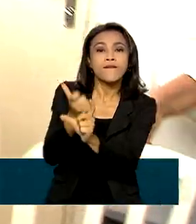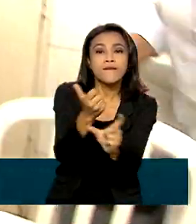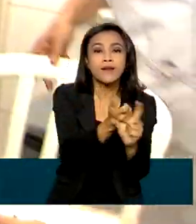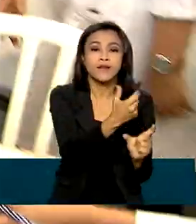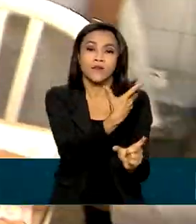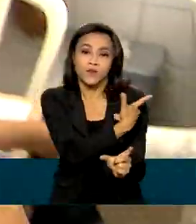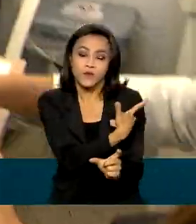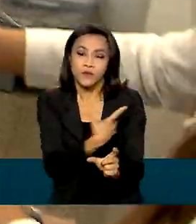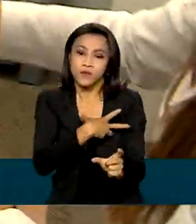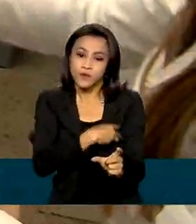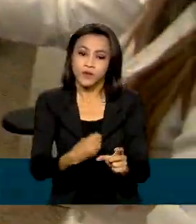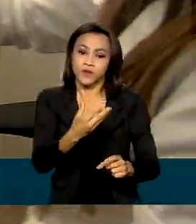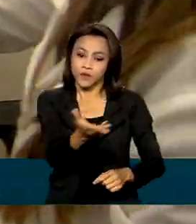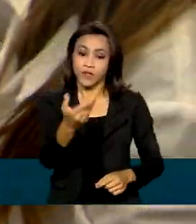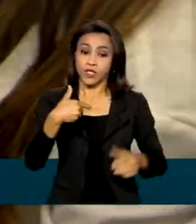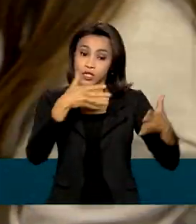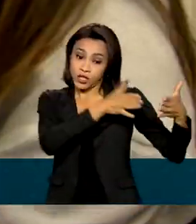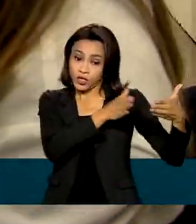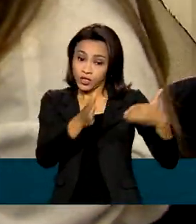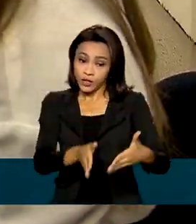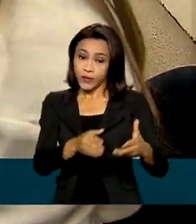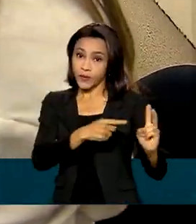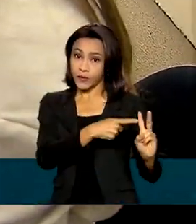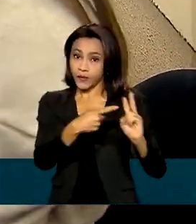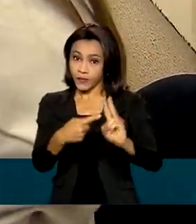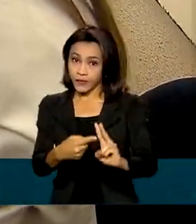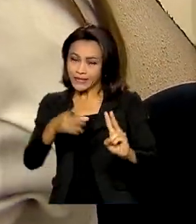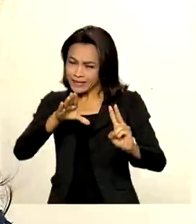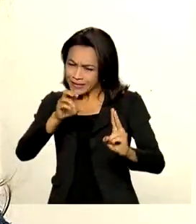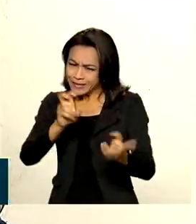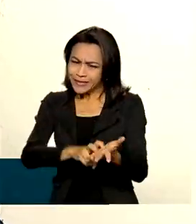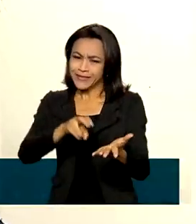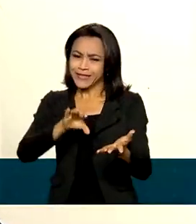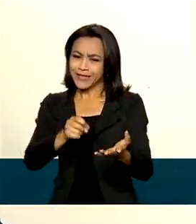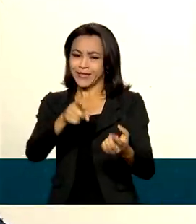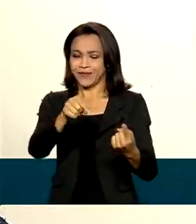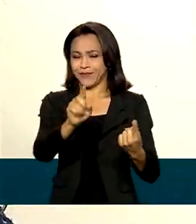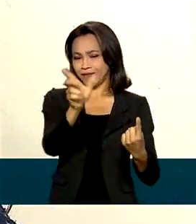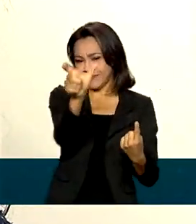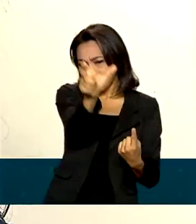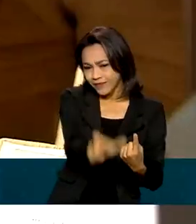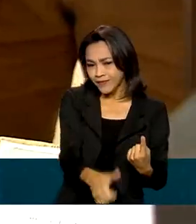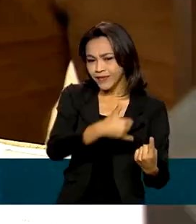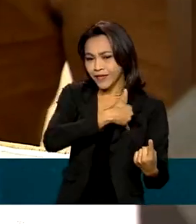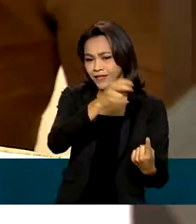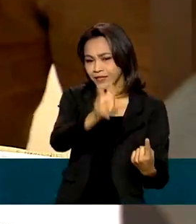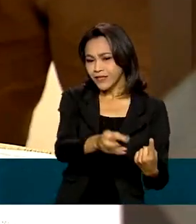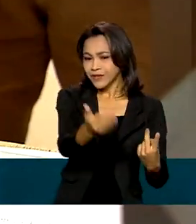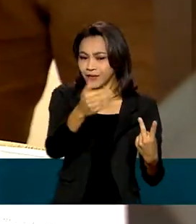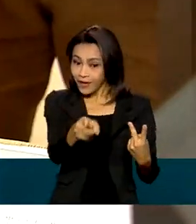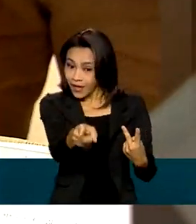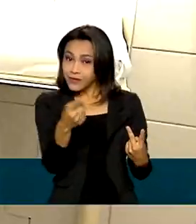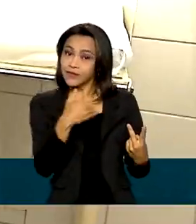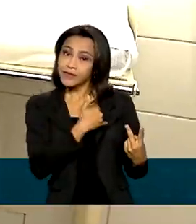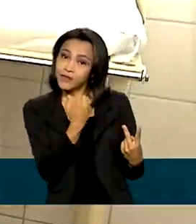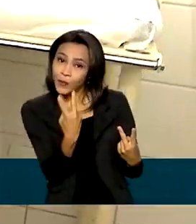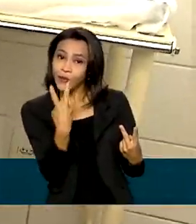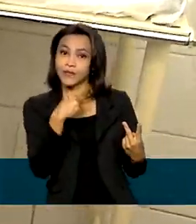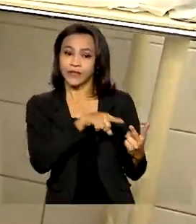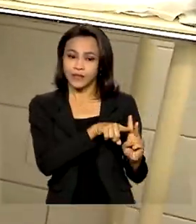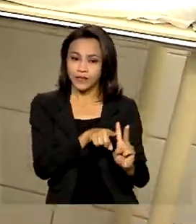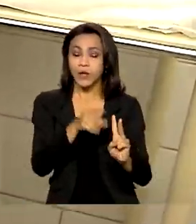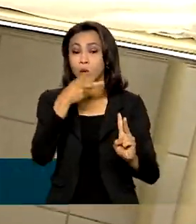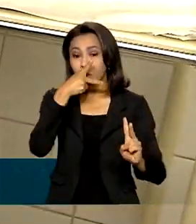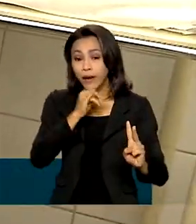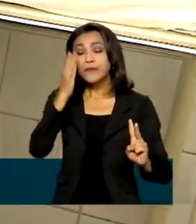posto para atualizar a carteira de vacinação das pequenas, Isis de 5 anos e Laís de 2. O pai